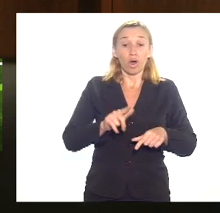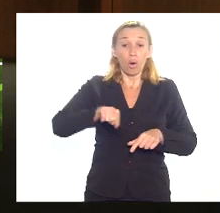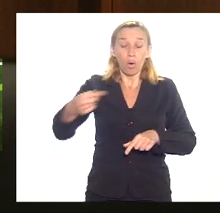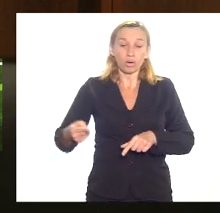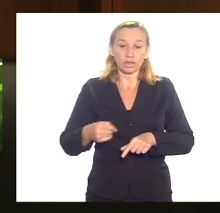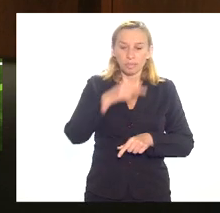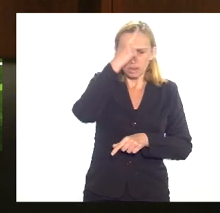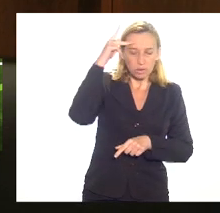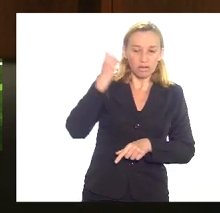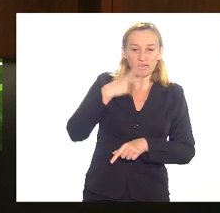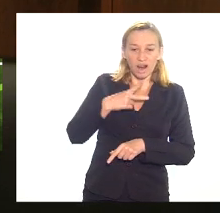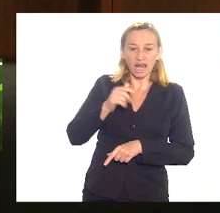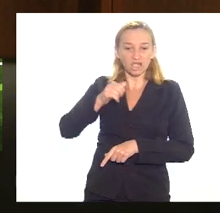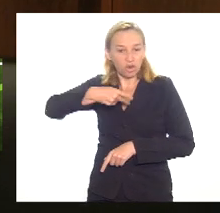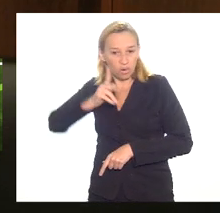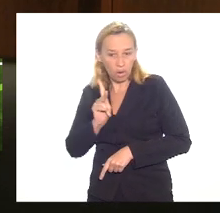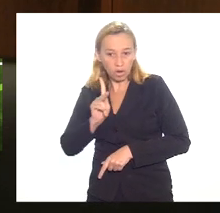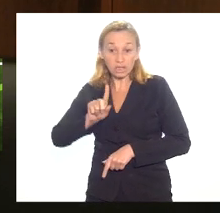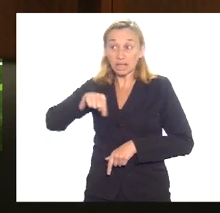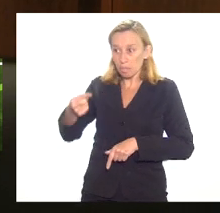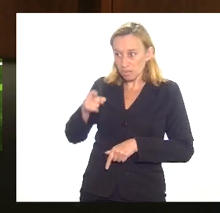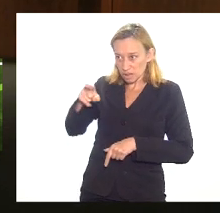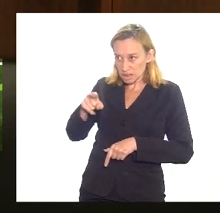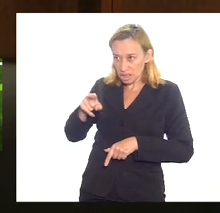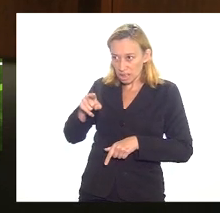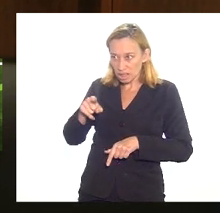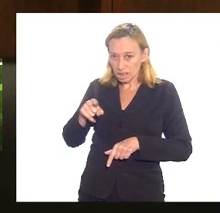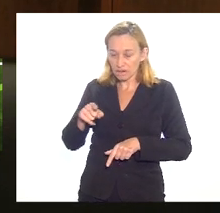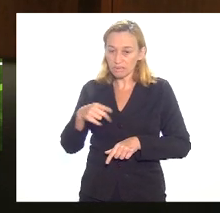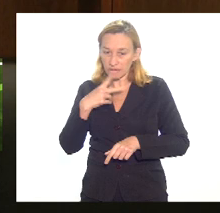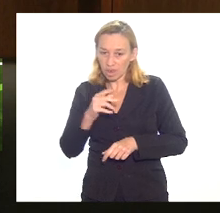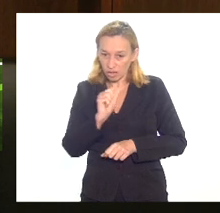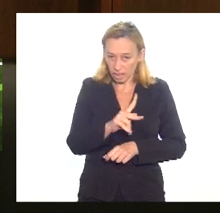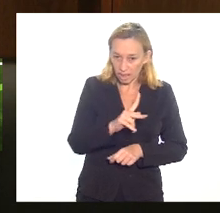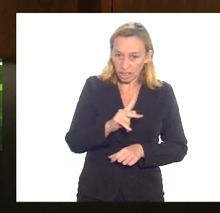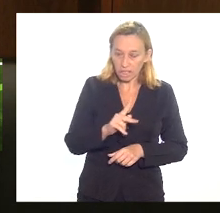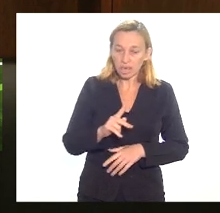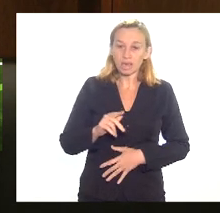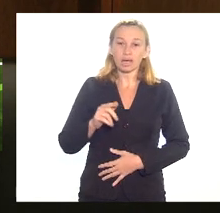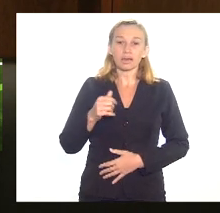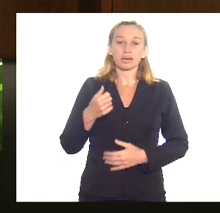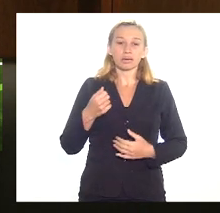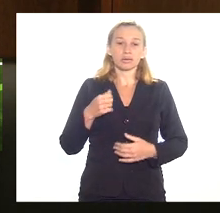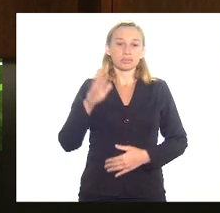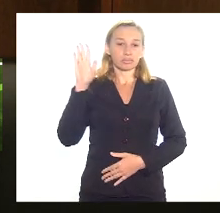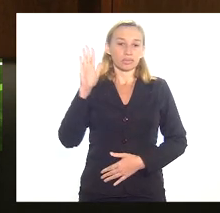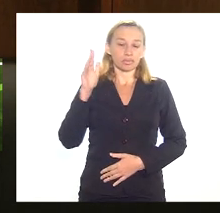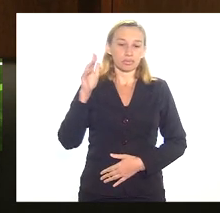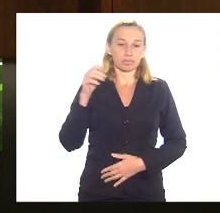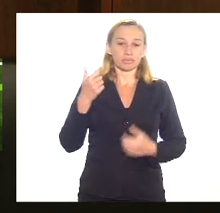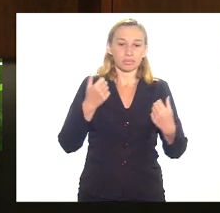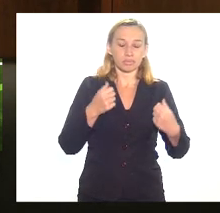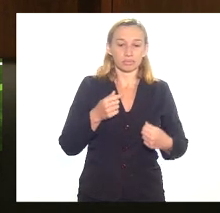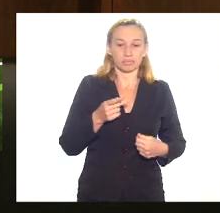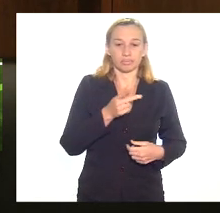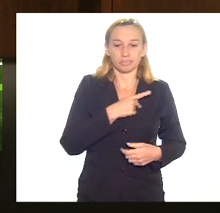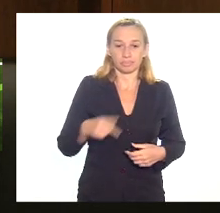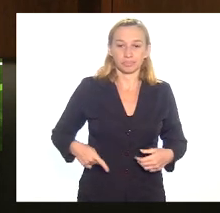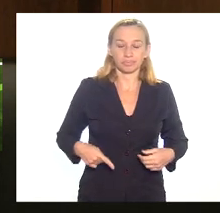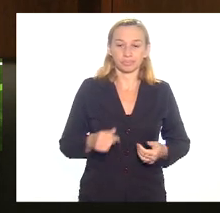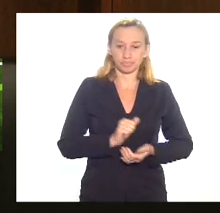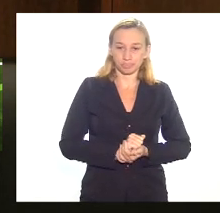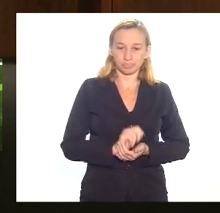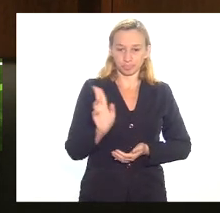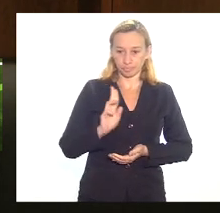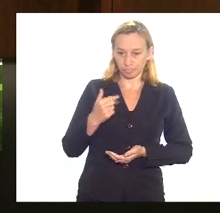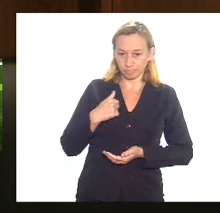excelência se ajeita aí pode ser presidente me escreve por favor obrigado então com a palavra